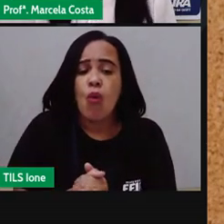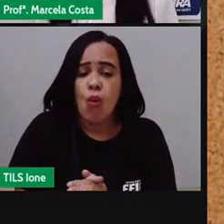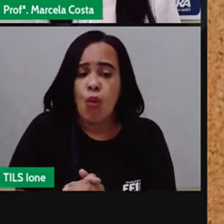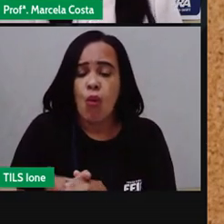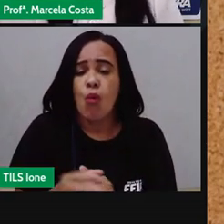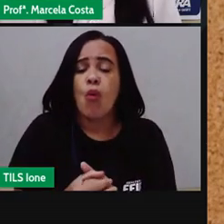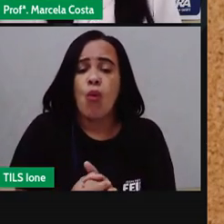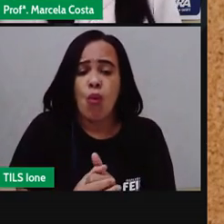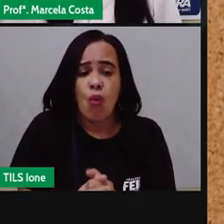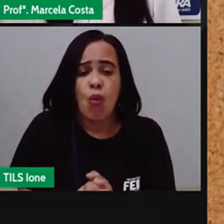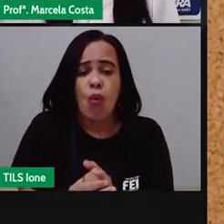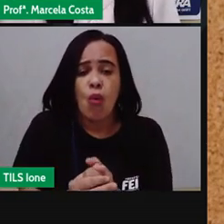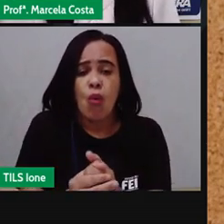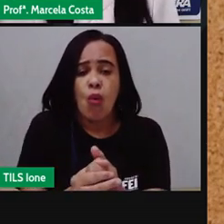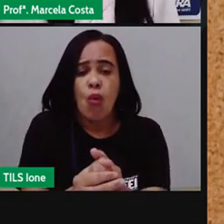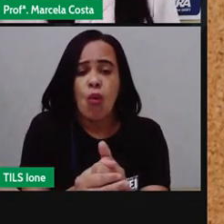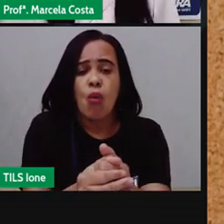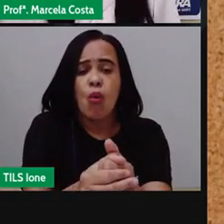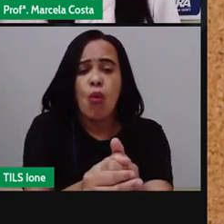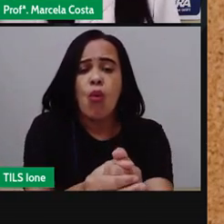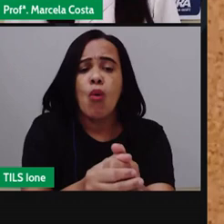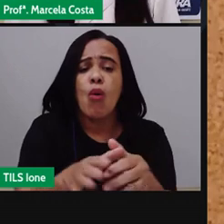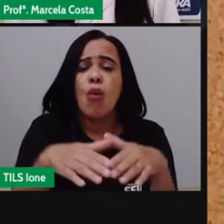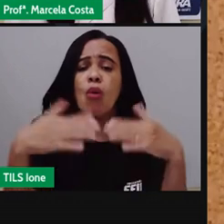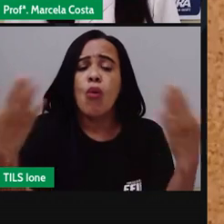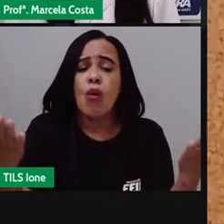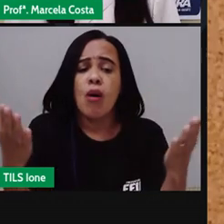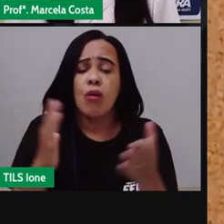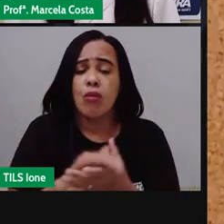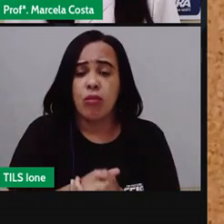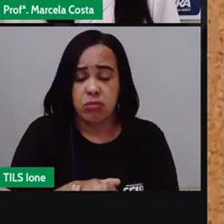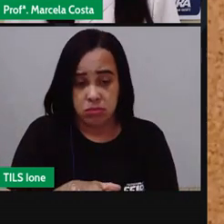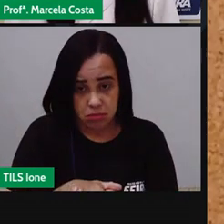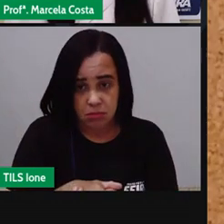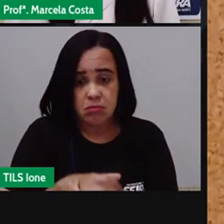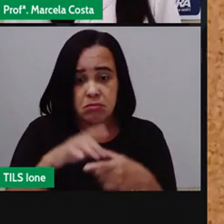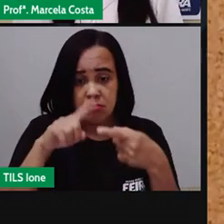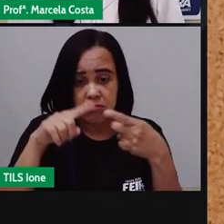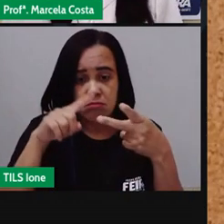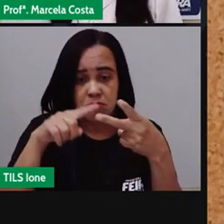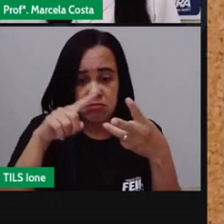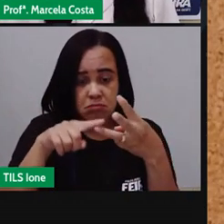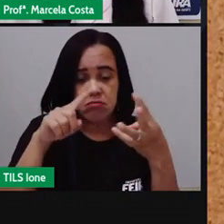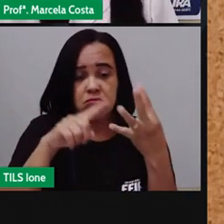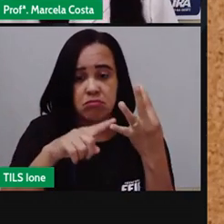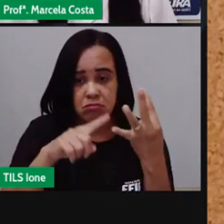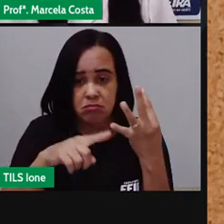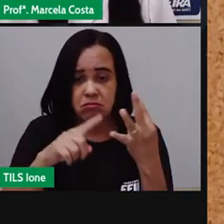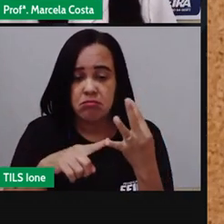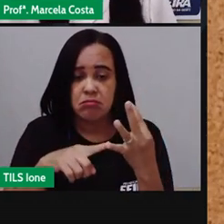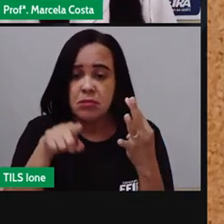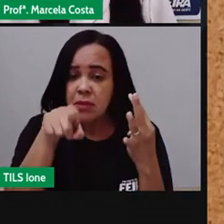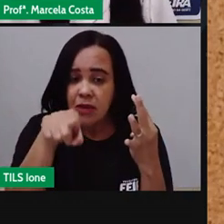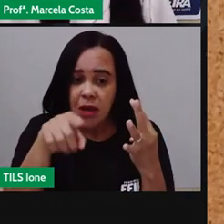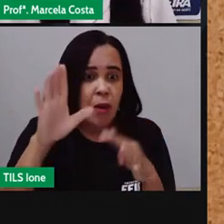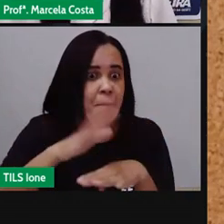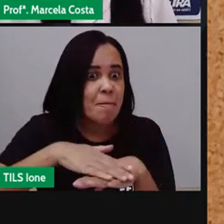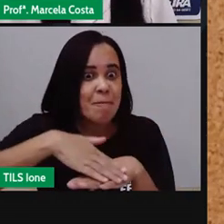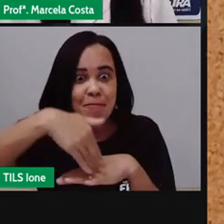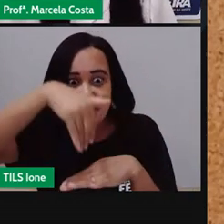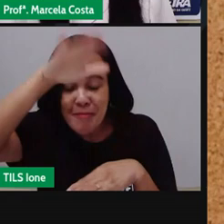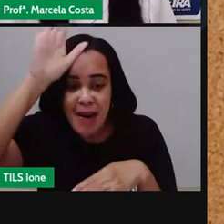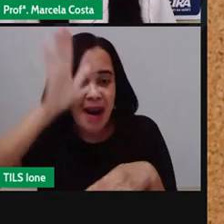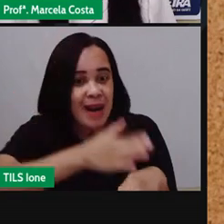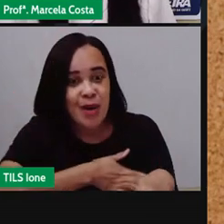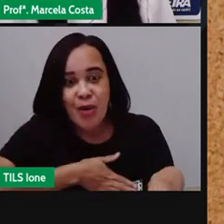o cachorro olha a barra